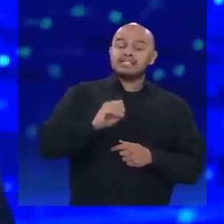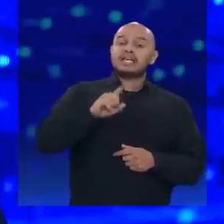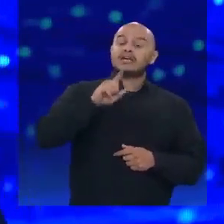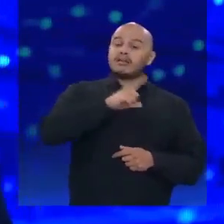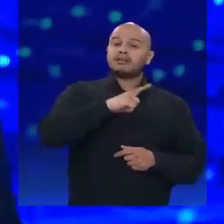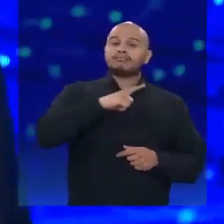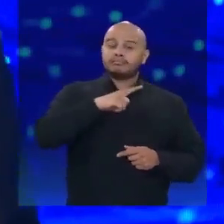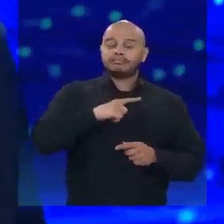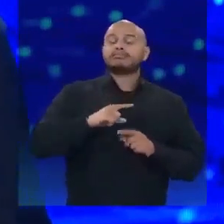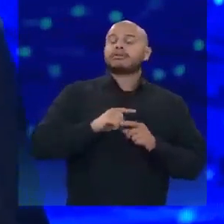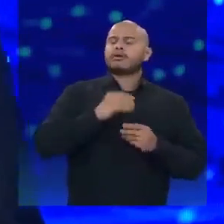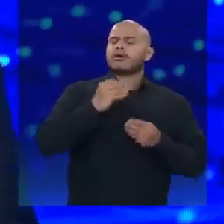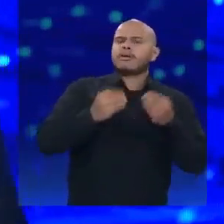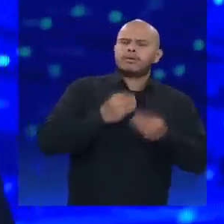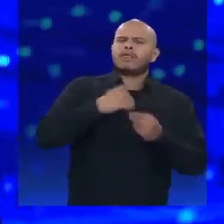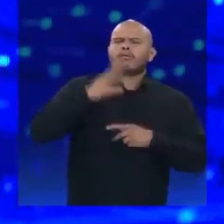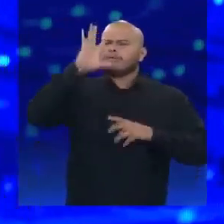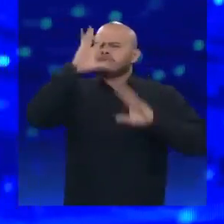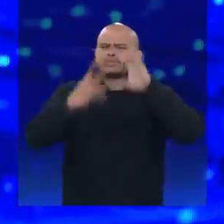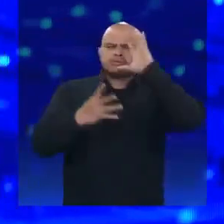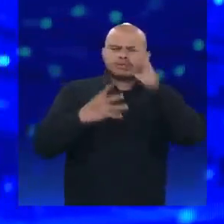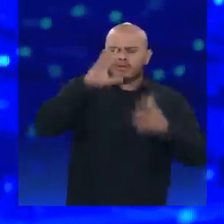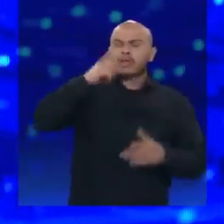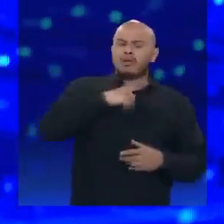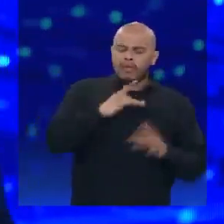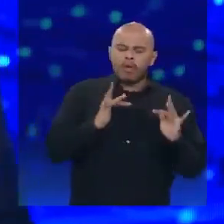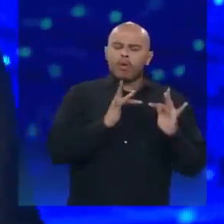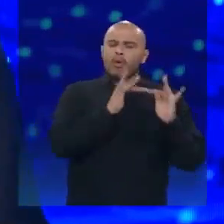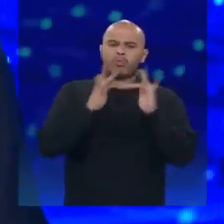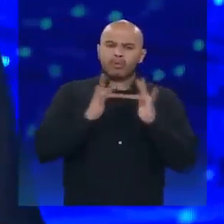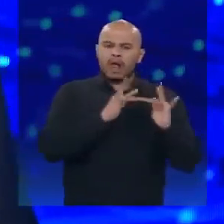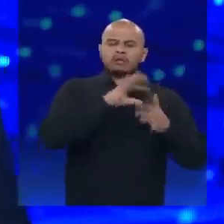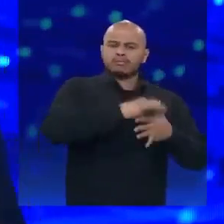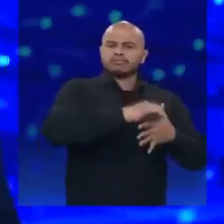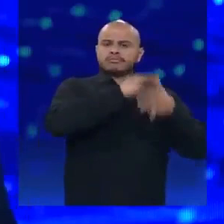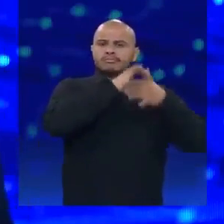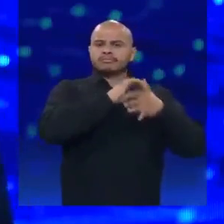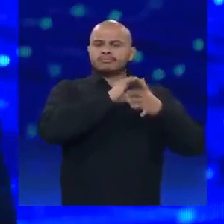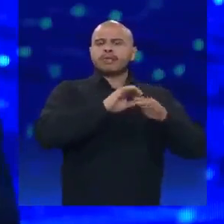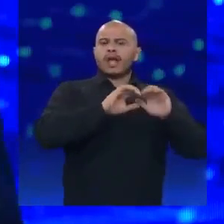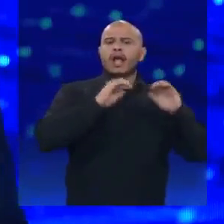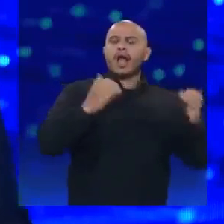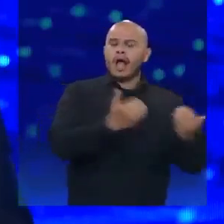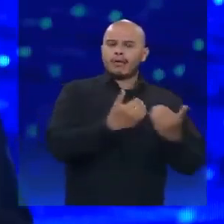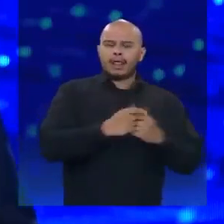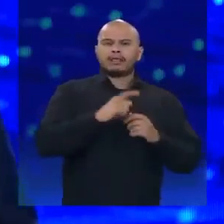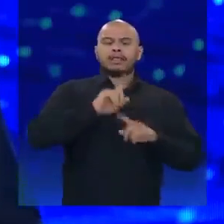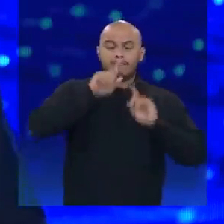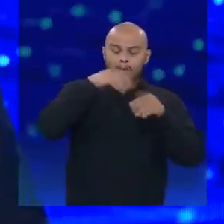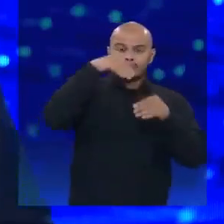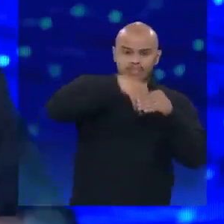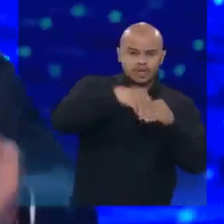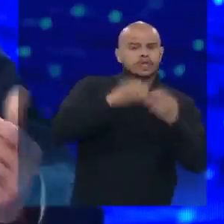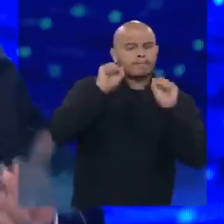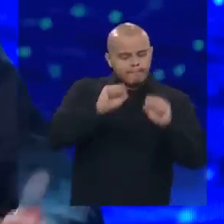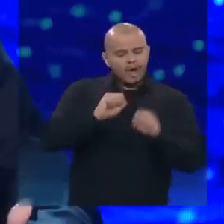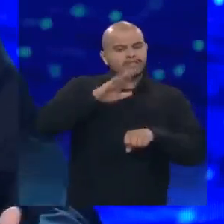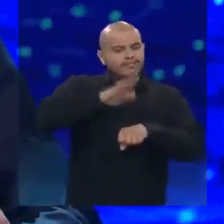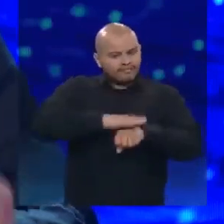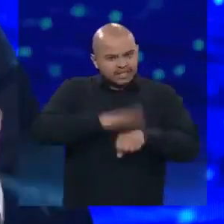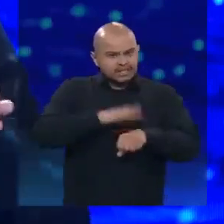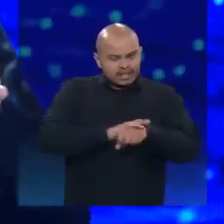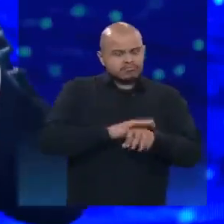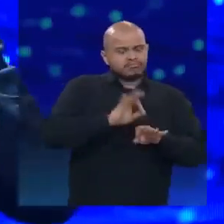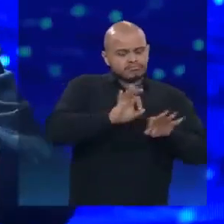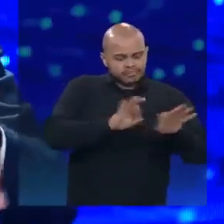deu, você resolve, eu tenho contato com lideranças da Câmara. Após as eleições, podemos fazer algo mais concreto, mais